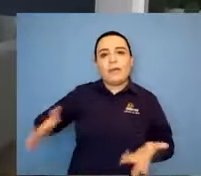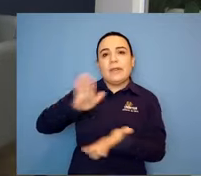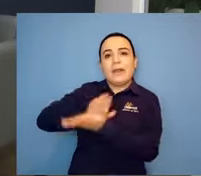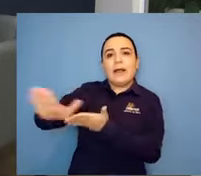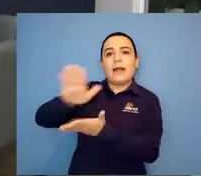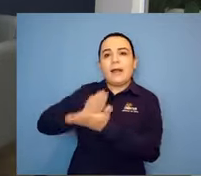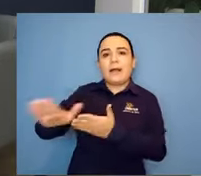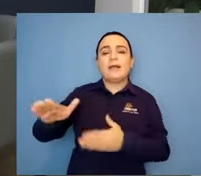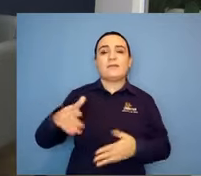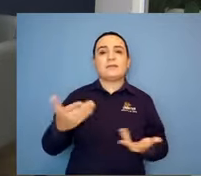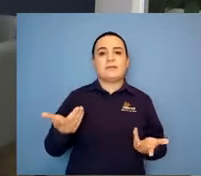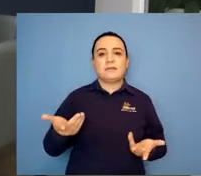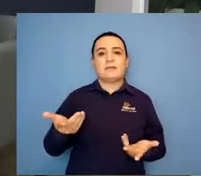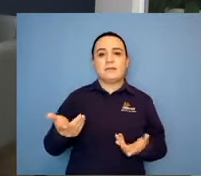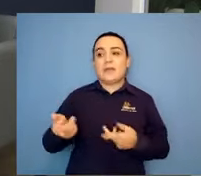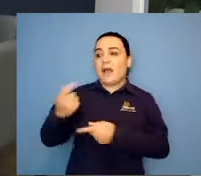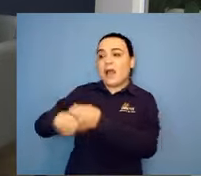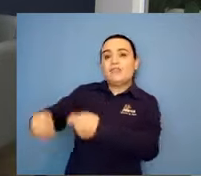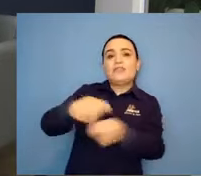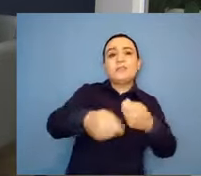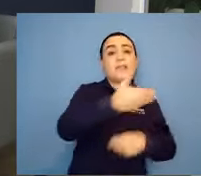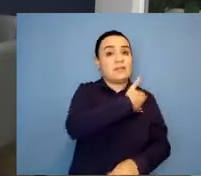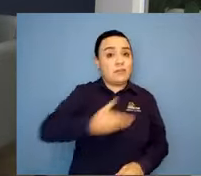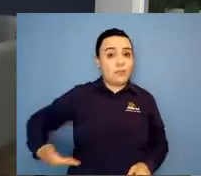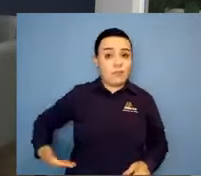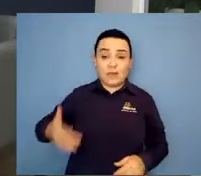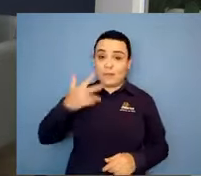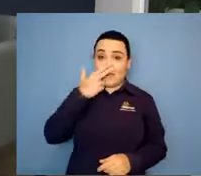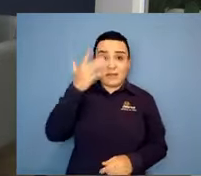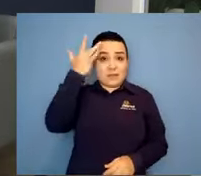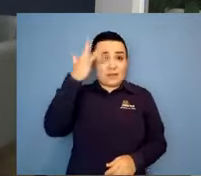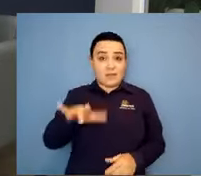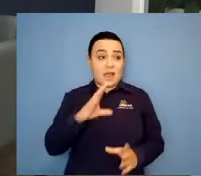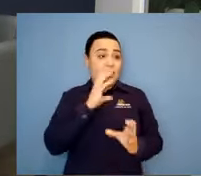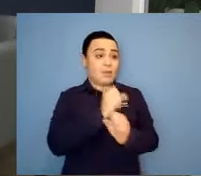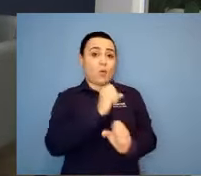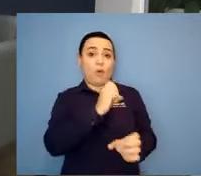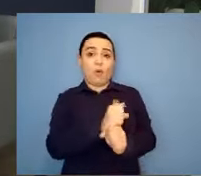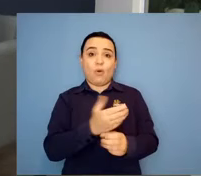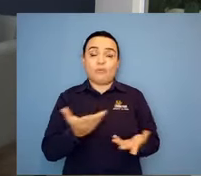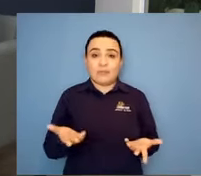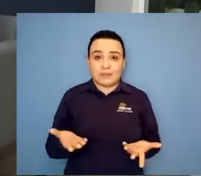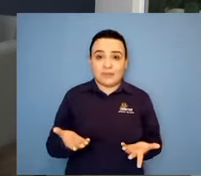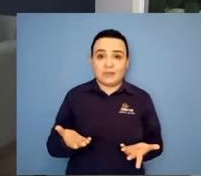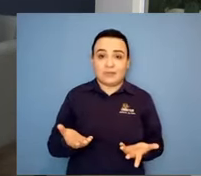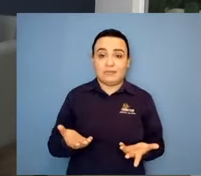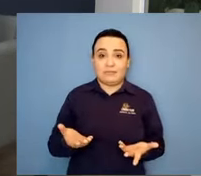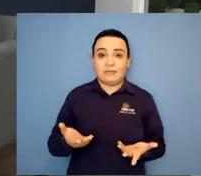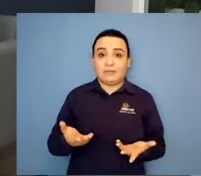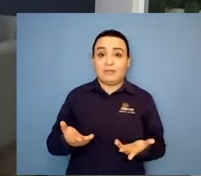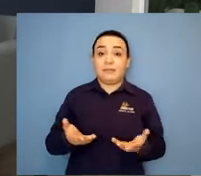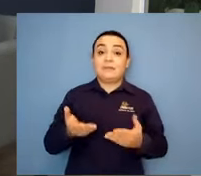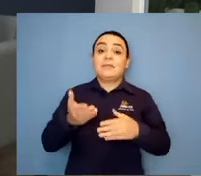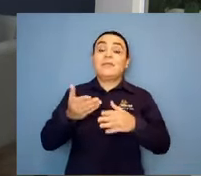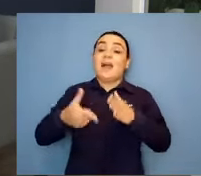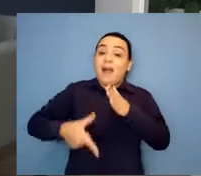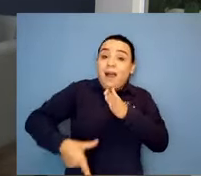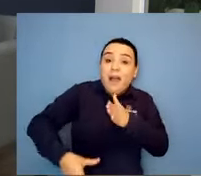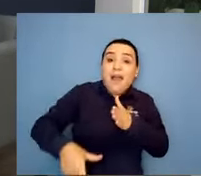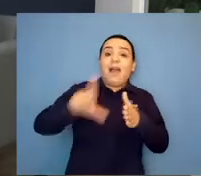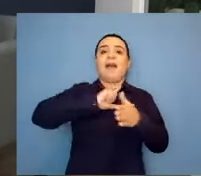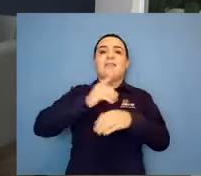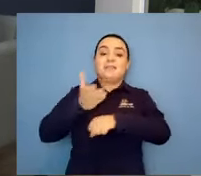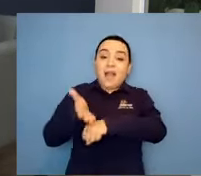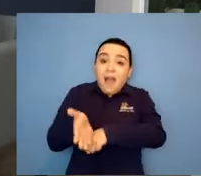pública não está sabendo fazer as contas. É. São certos absurdos, né? Com os quais a Sim, a gente dá risada para não